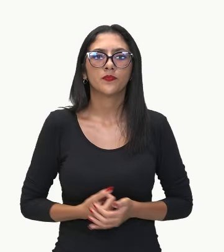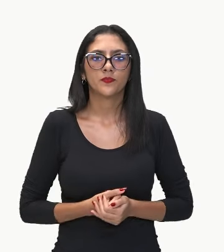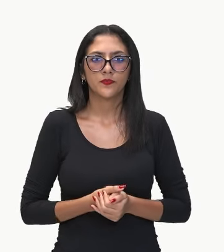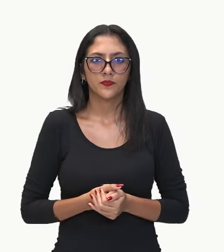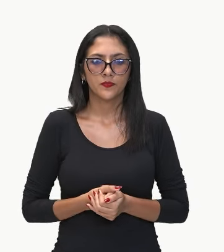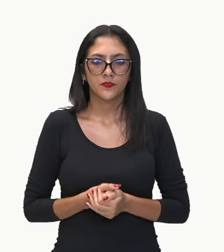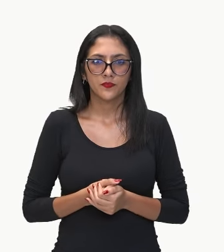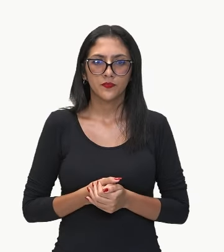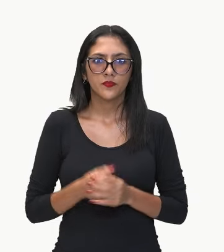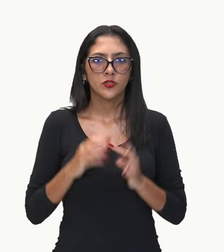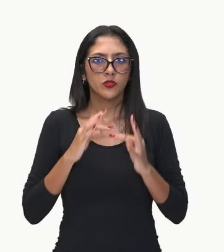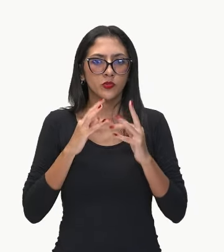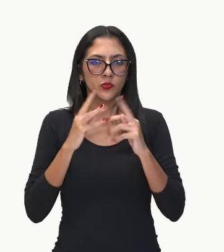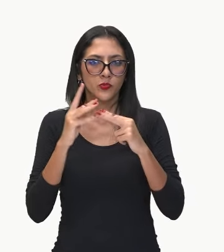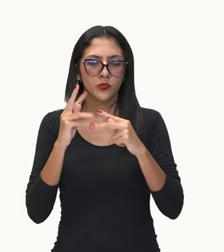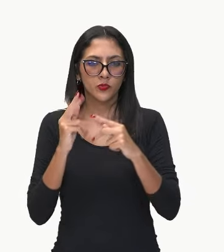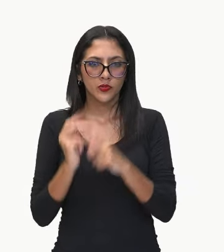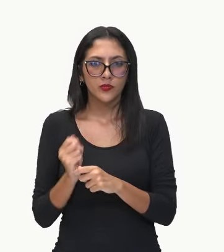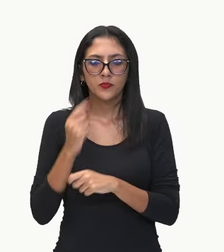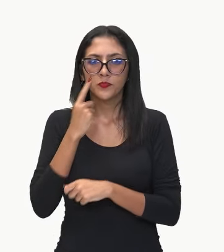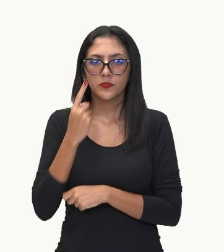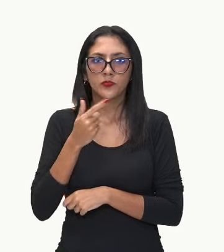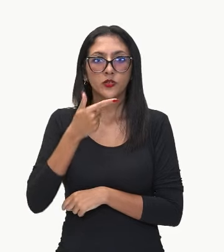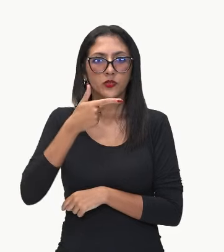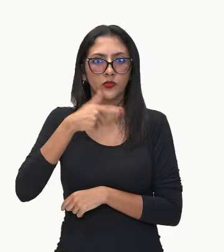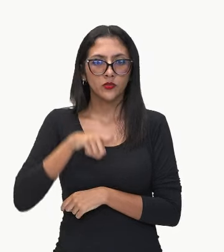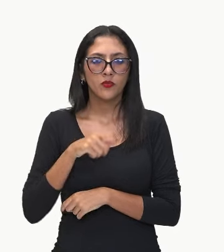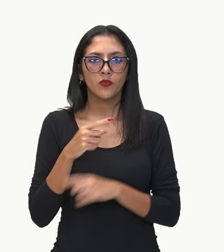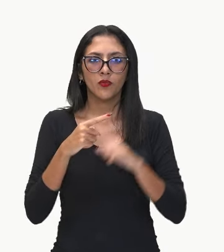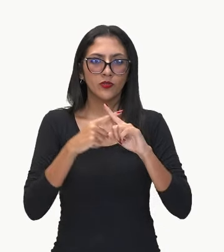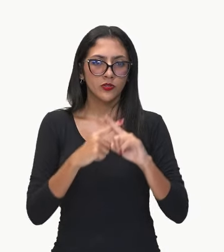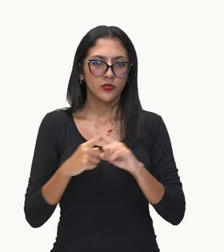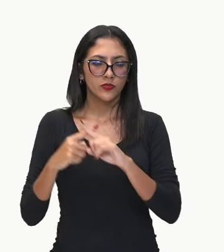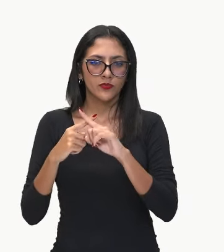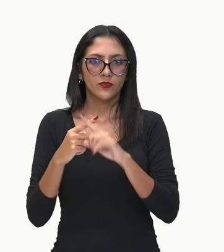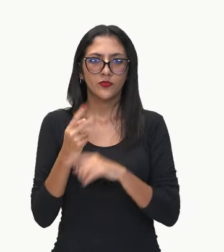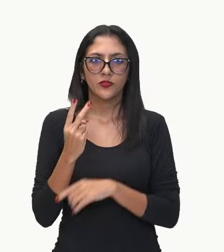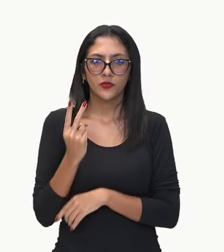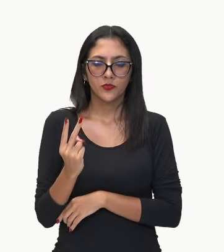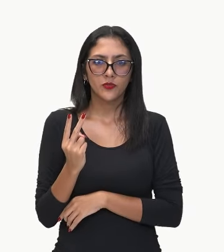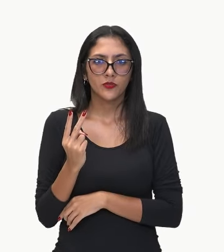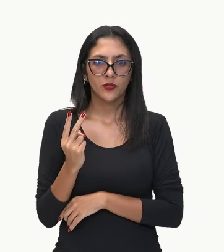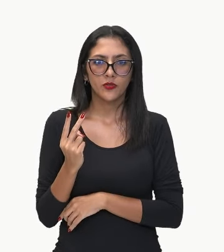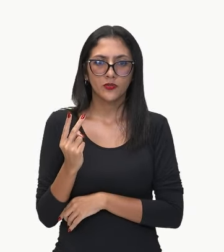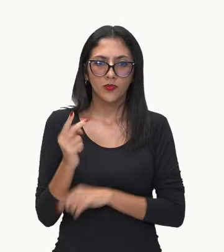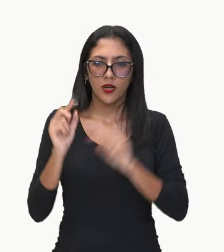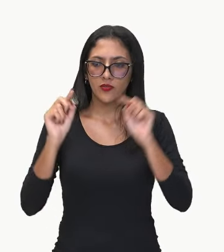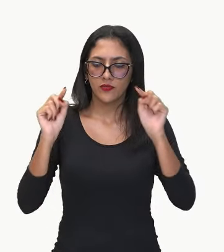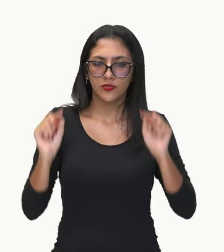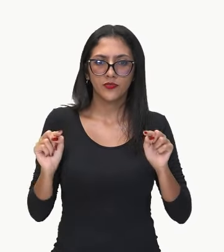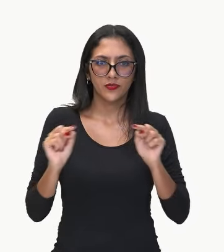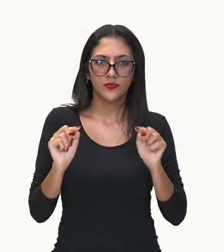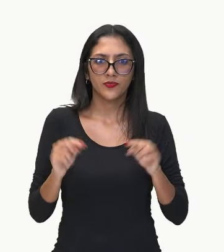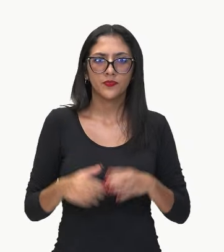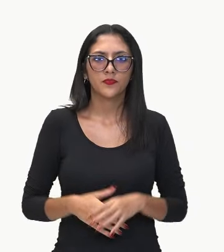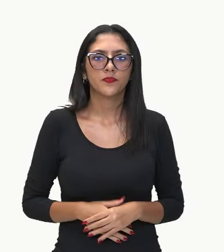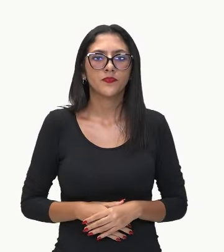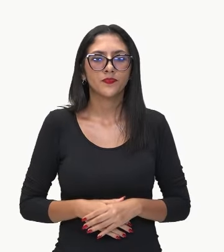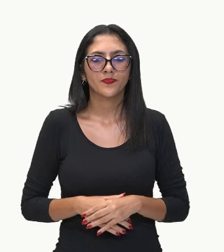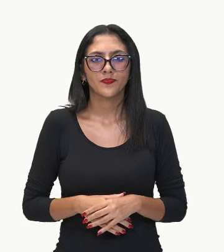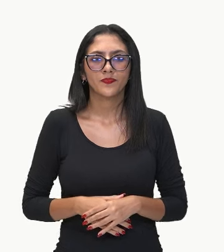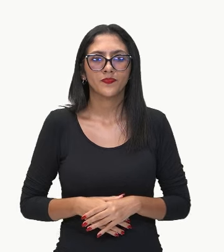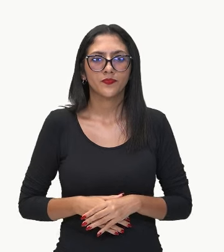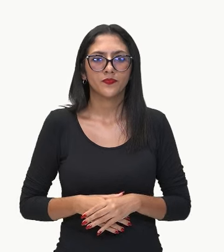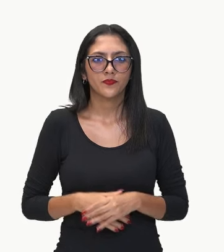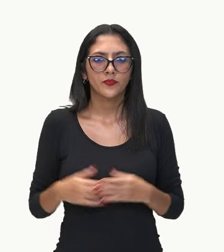nós vamos ter que multiplicar por 2. Então,